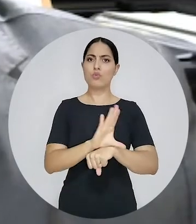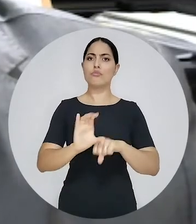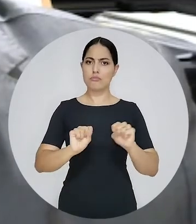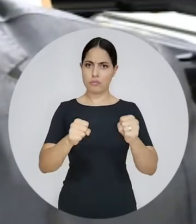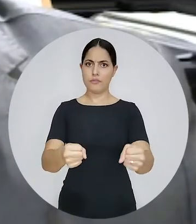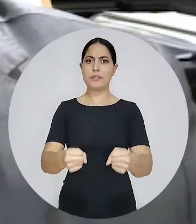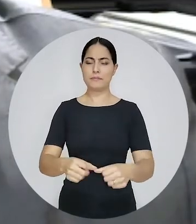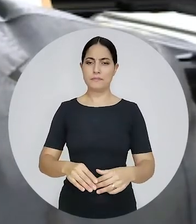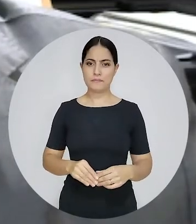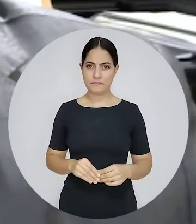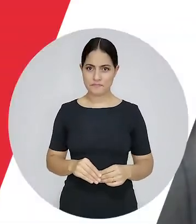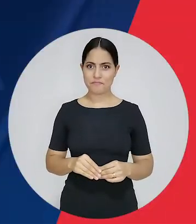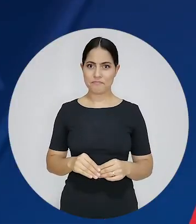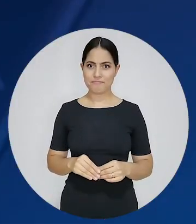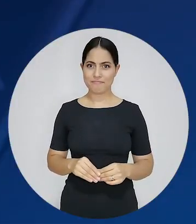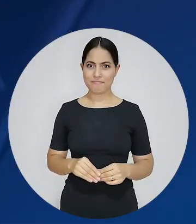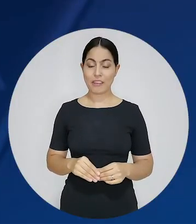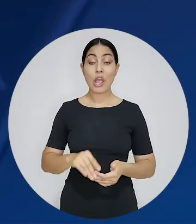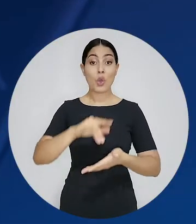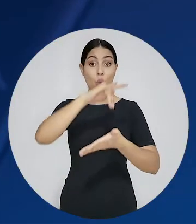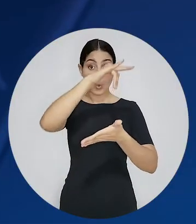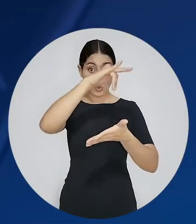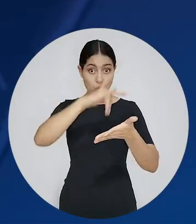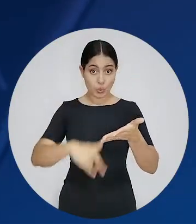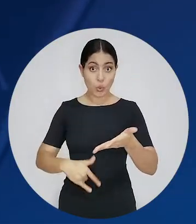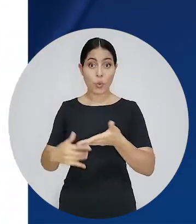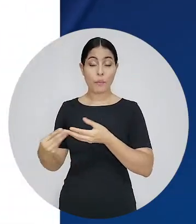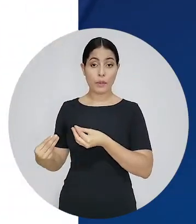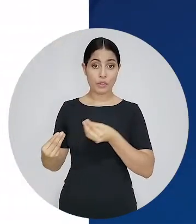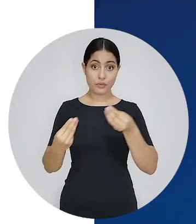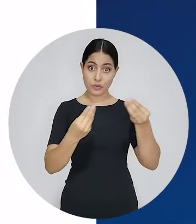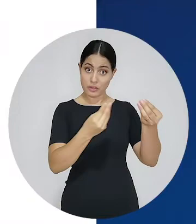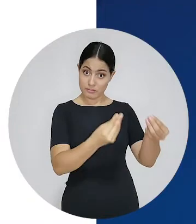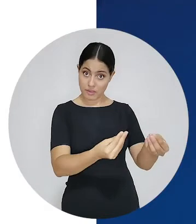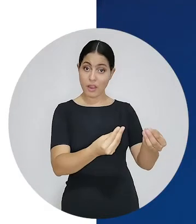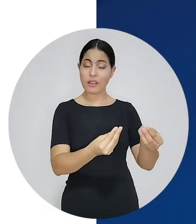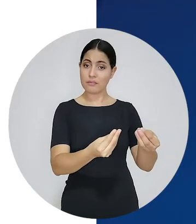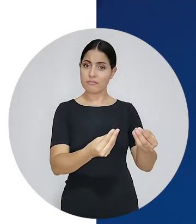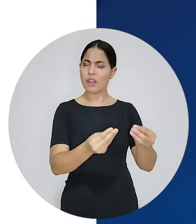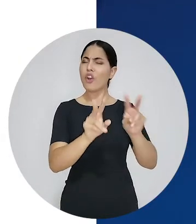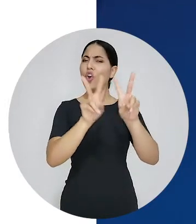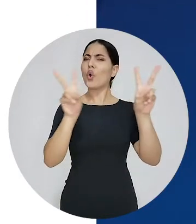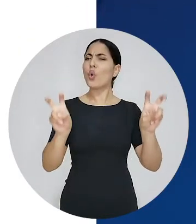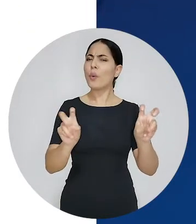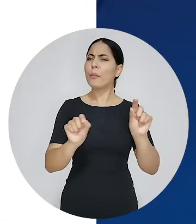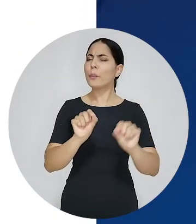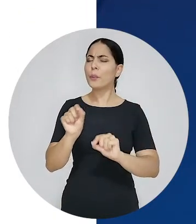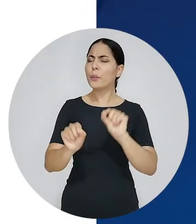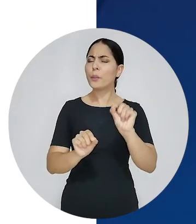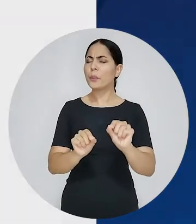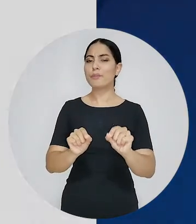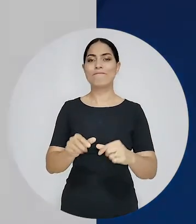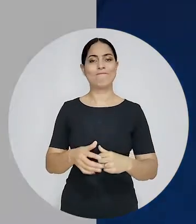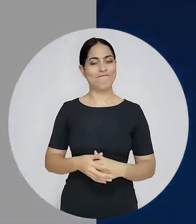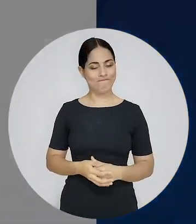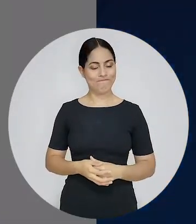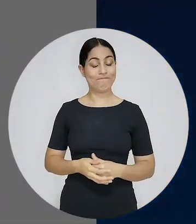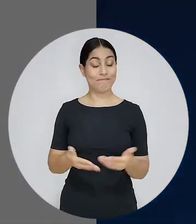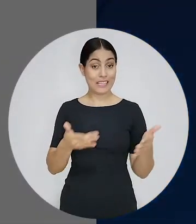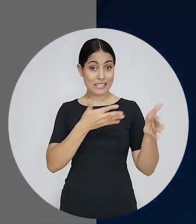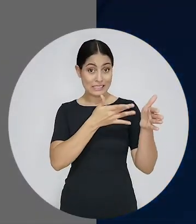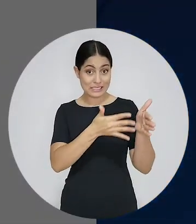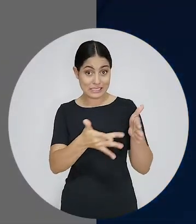de Direito e da nossa Constituição. O documento entregue ao presidente do TSE ressalta, abre aspas, que,